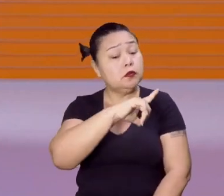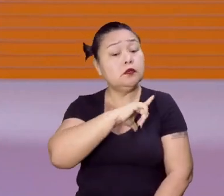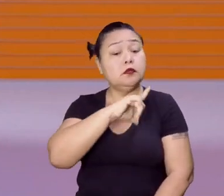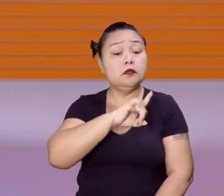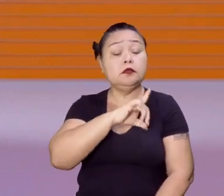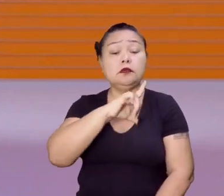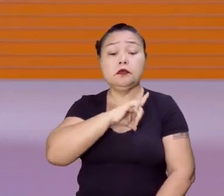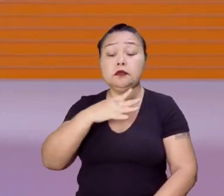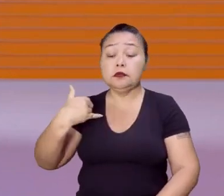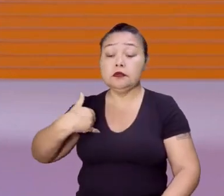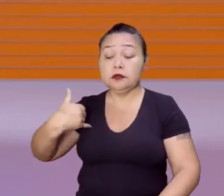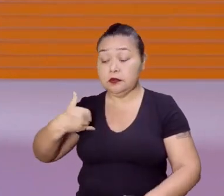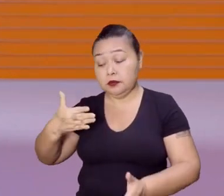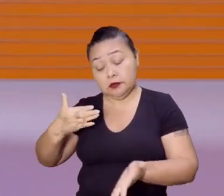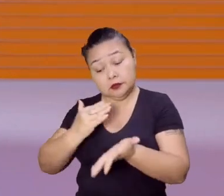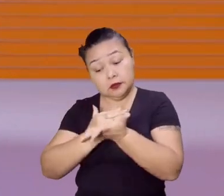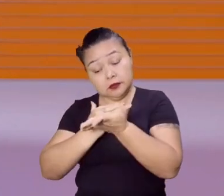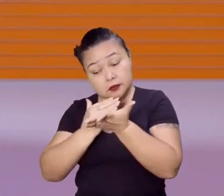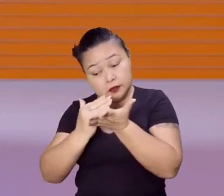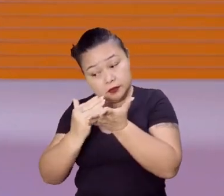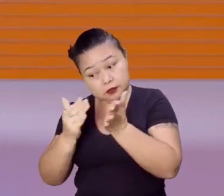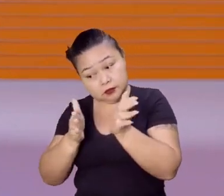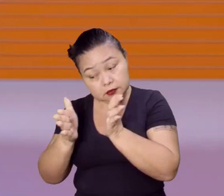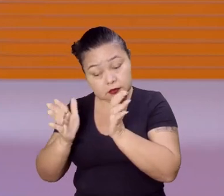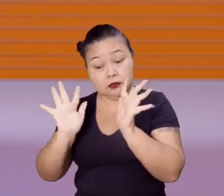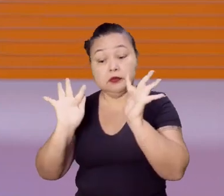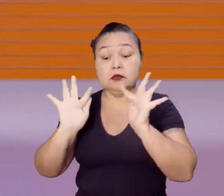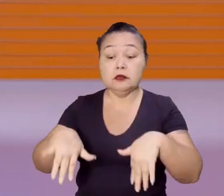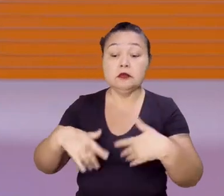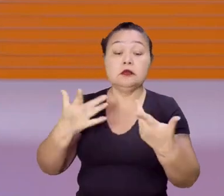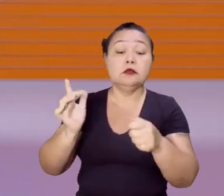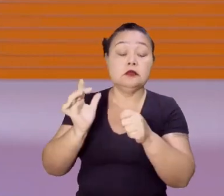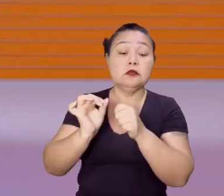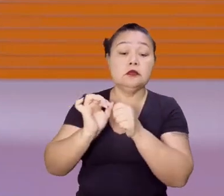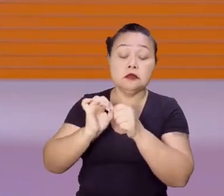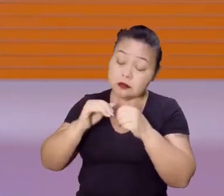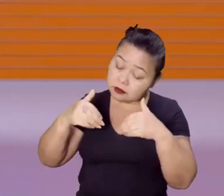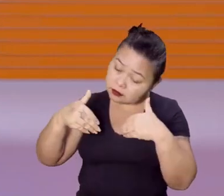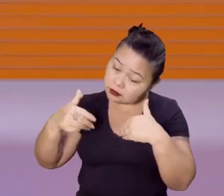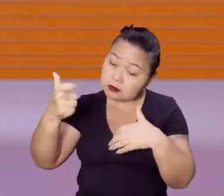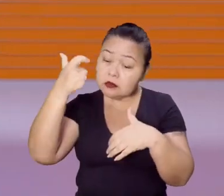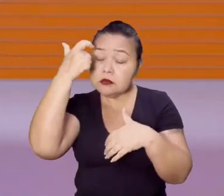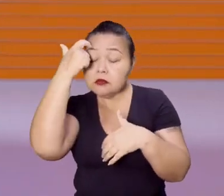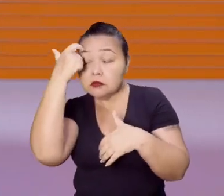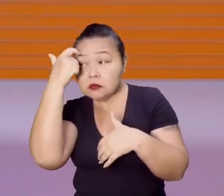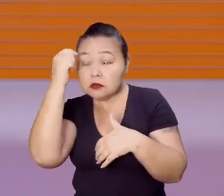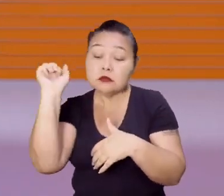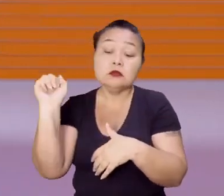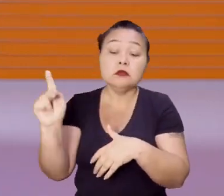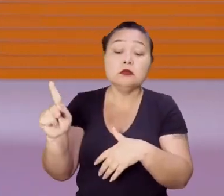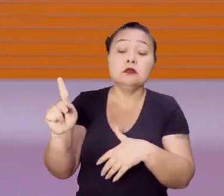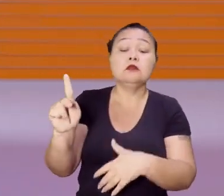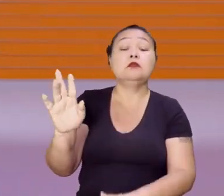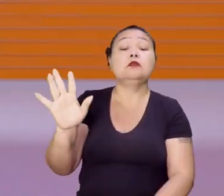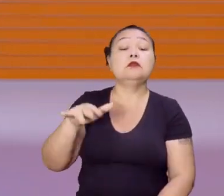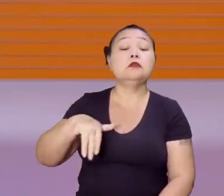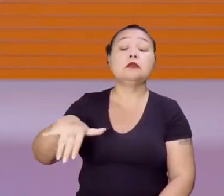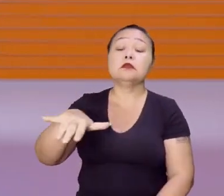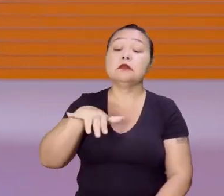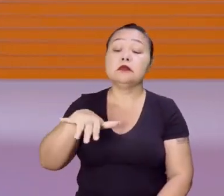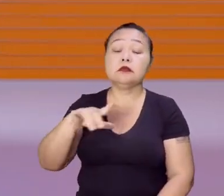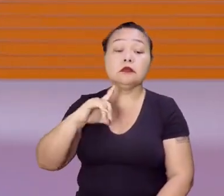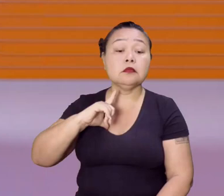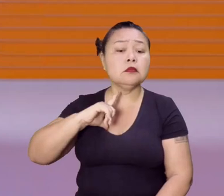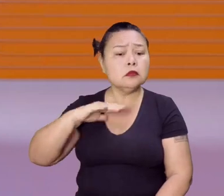existe a idade do início, meio e fim. Então, é a idade que a pessoa já tem que começar a pensar na aposentadoria. E no mundo de